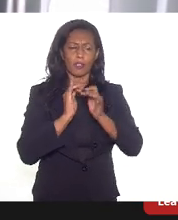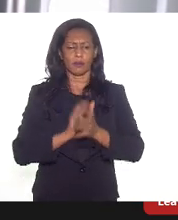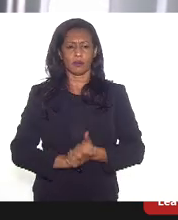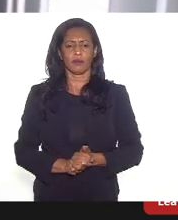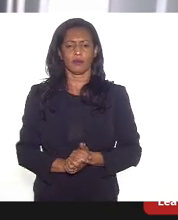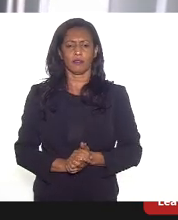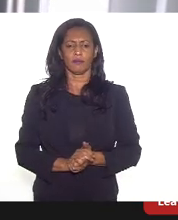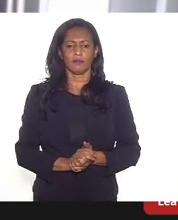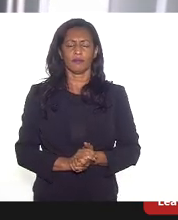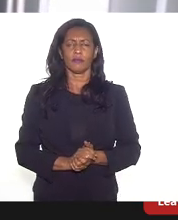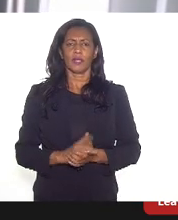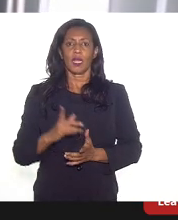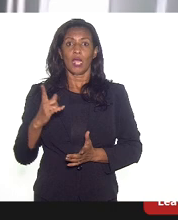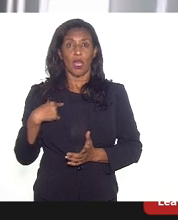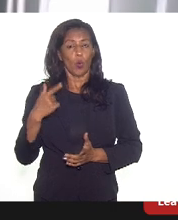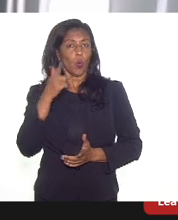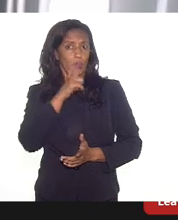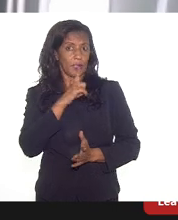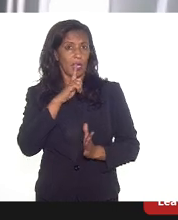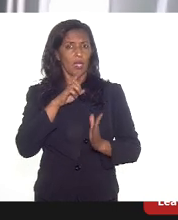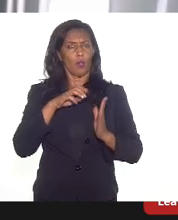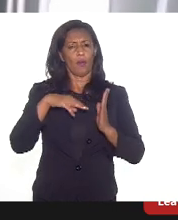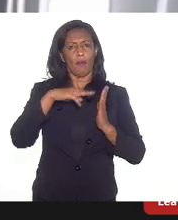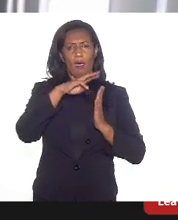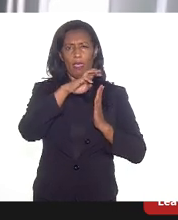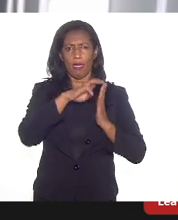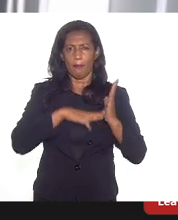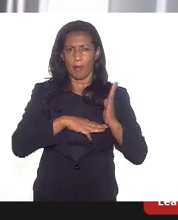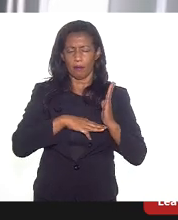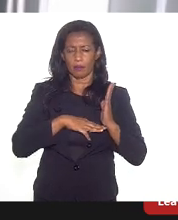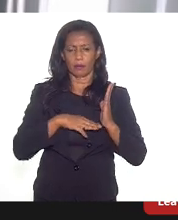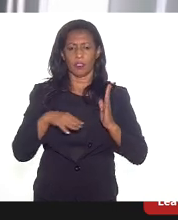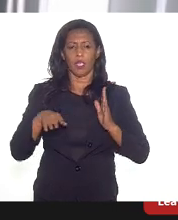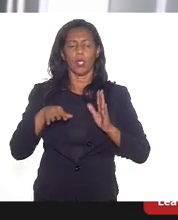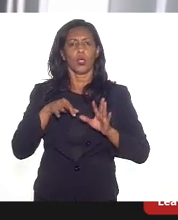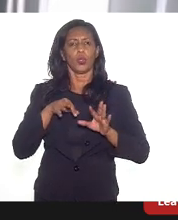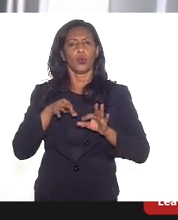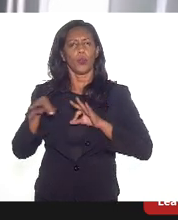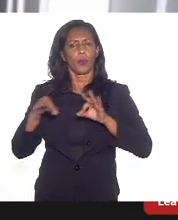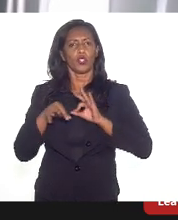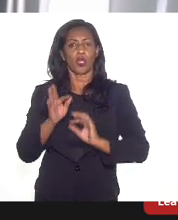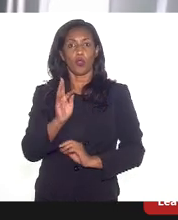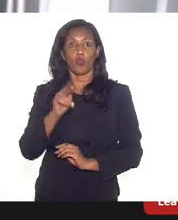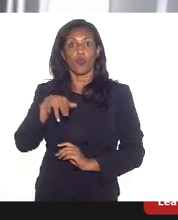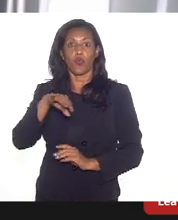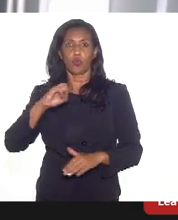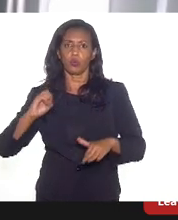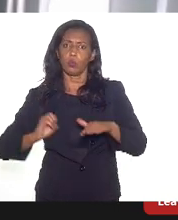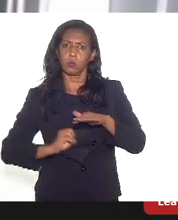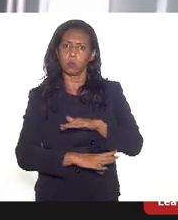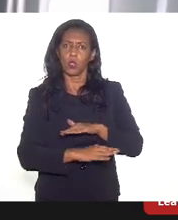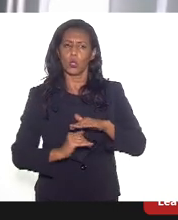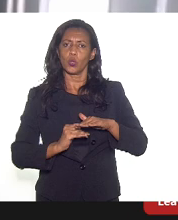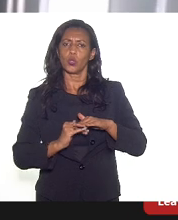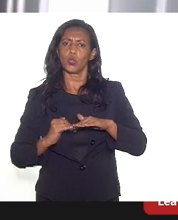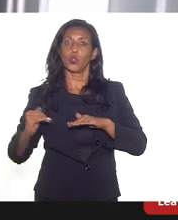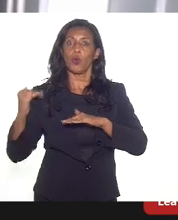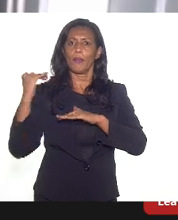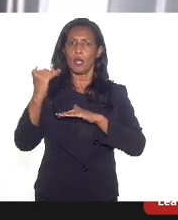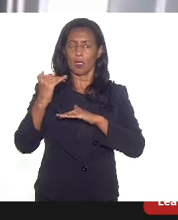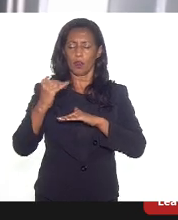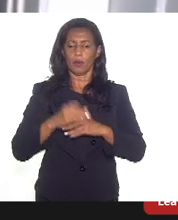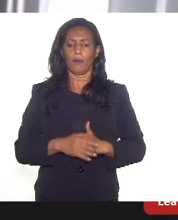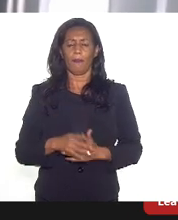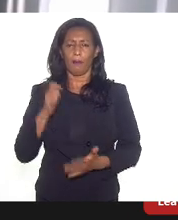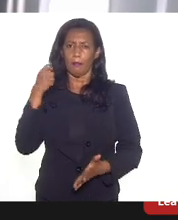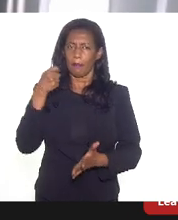eu consegui emplacar uma emenda no projeto do Fundo Soberano, na PEC do Fundo Soberano, para garantir, professor Mauro